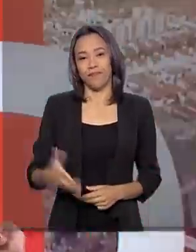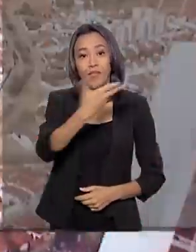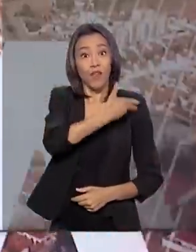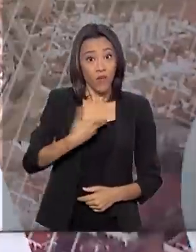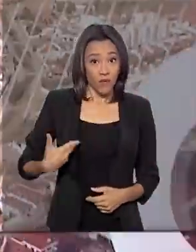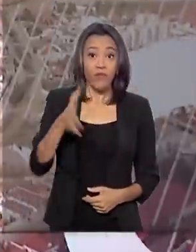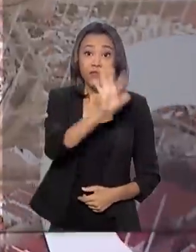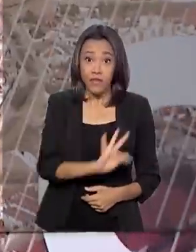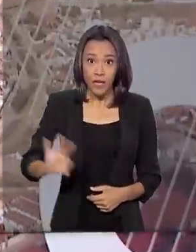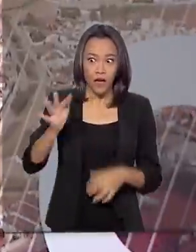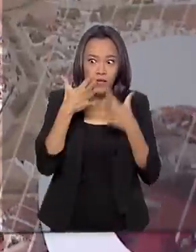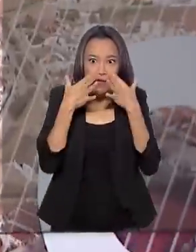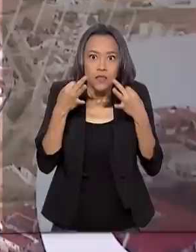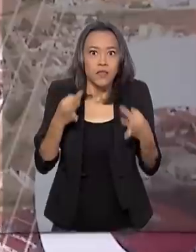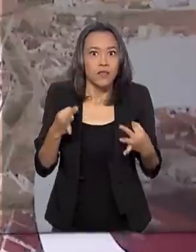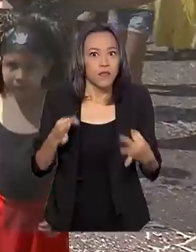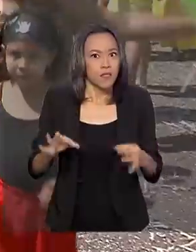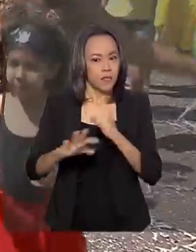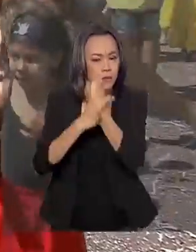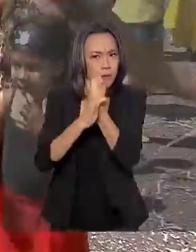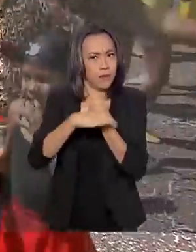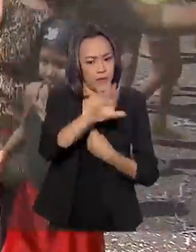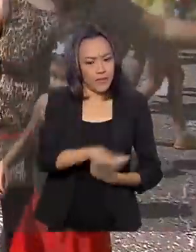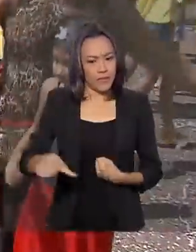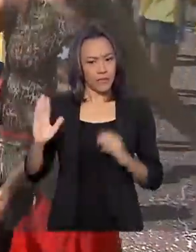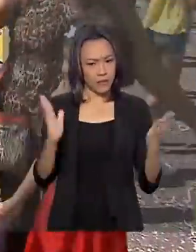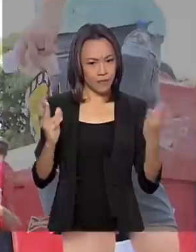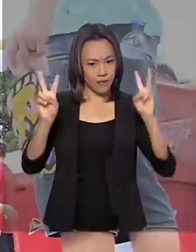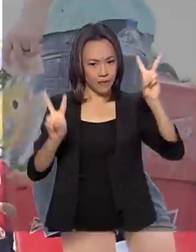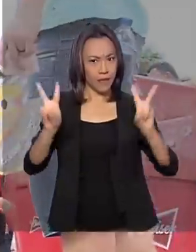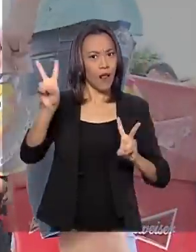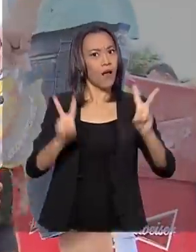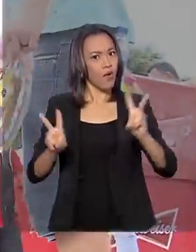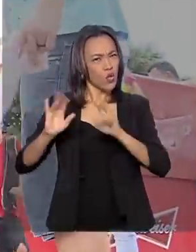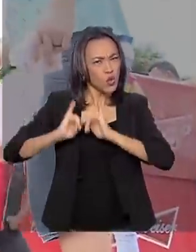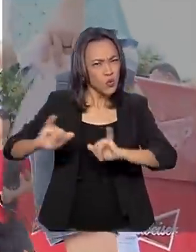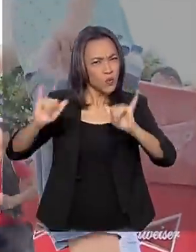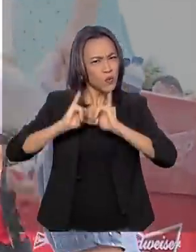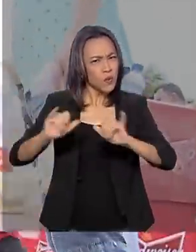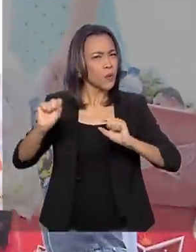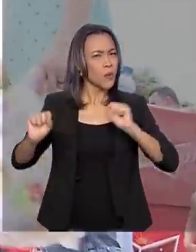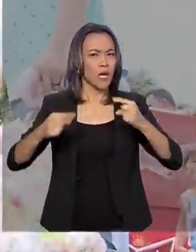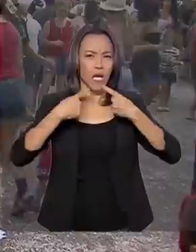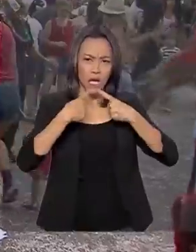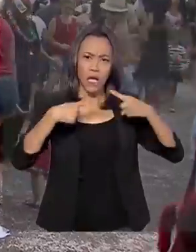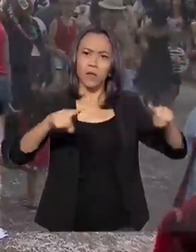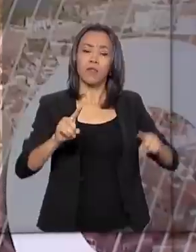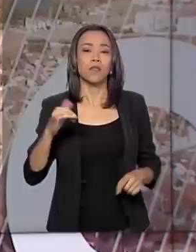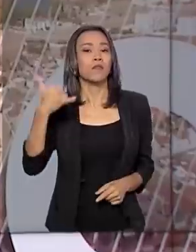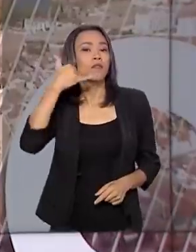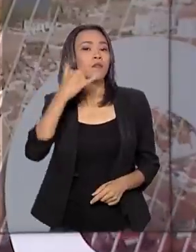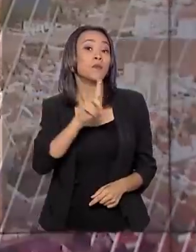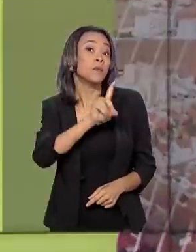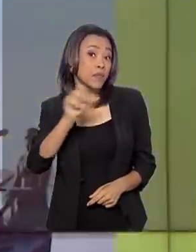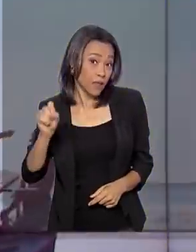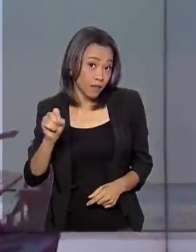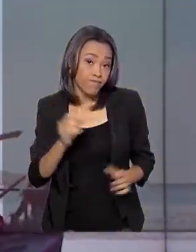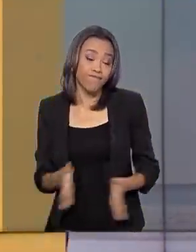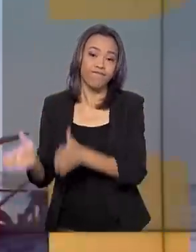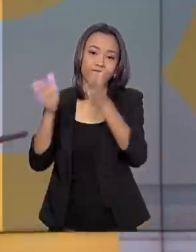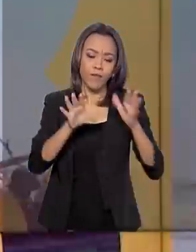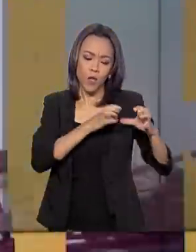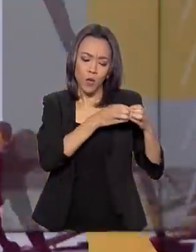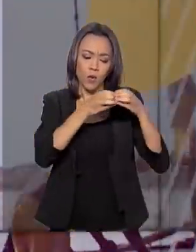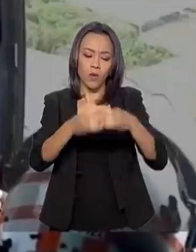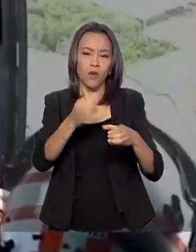Governo Federal está de olho na segurança das crianças no Carnaval? Campanha reforça o canal de denúncias, diz que sem. Comitiva de